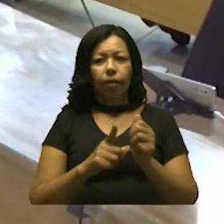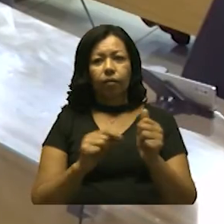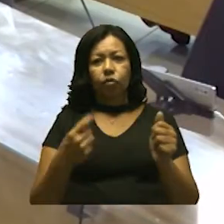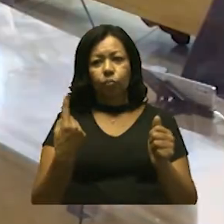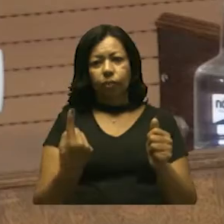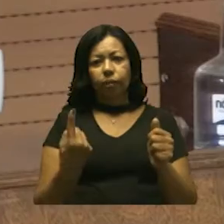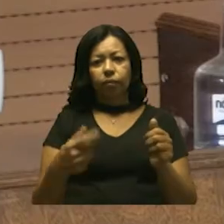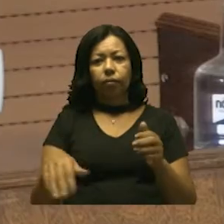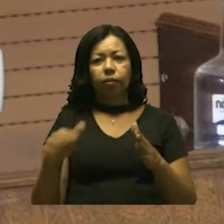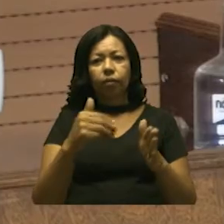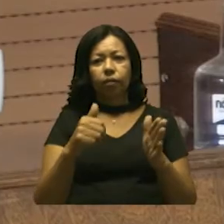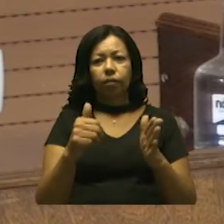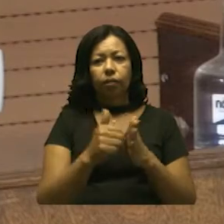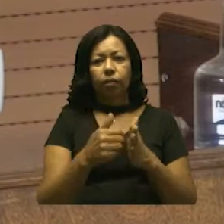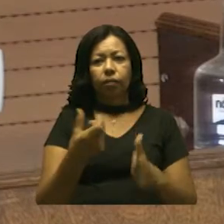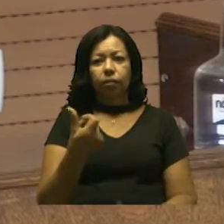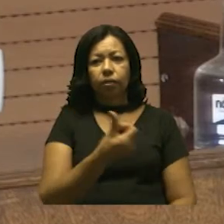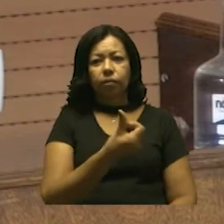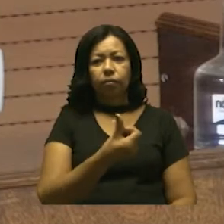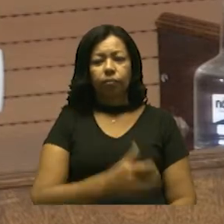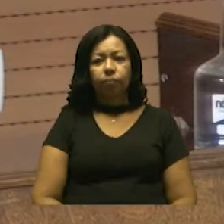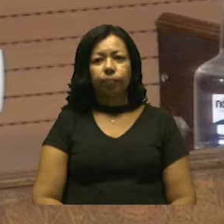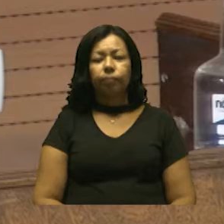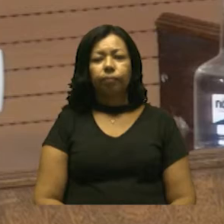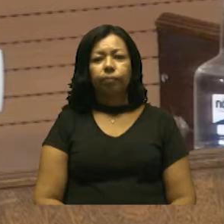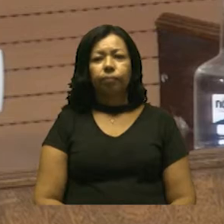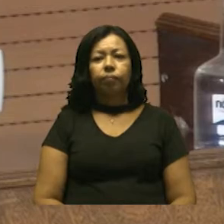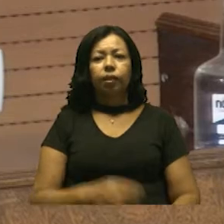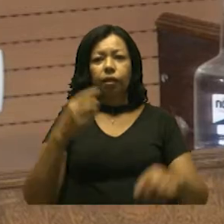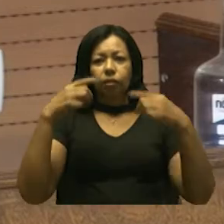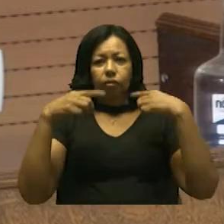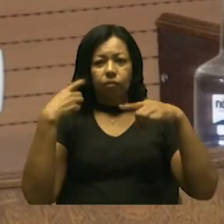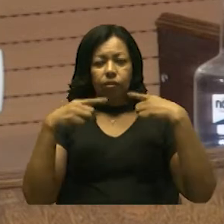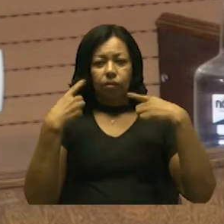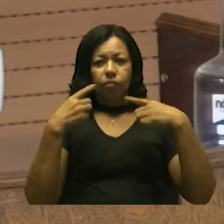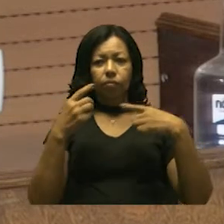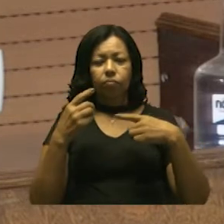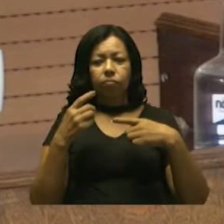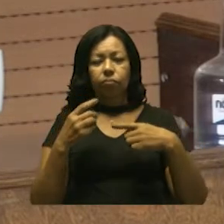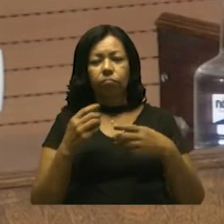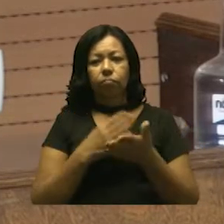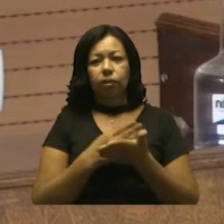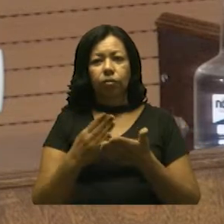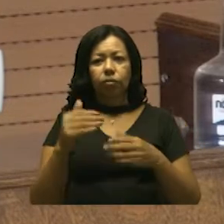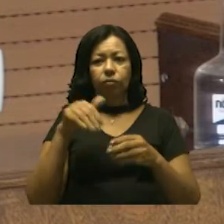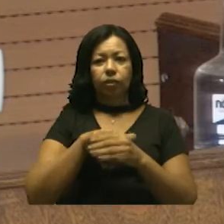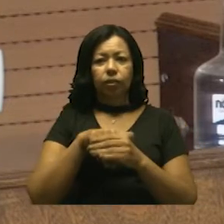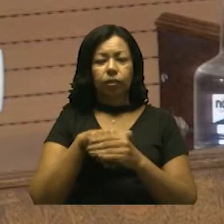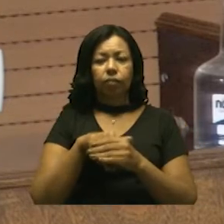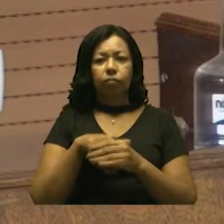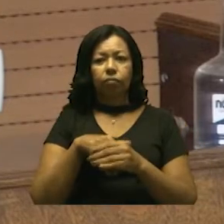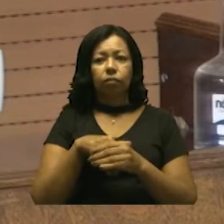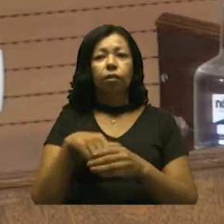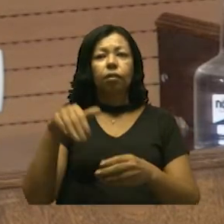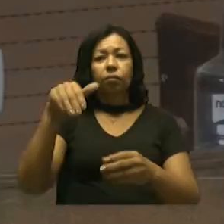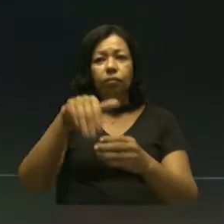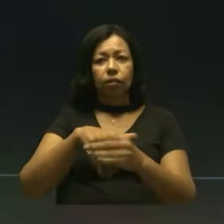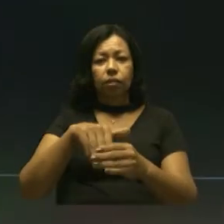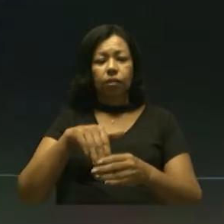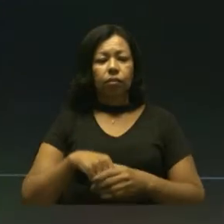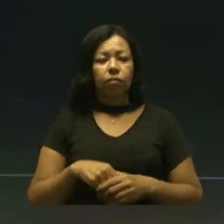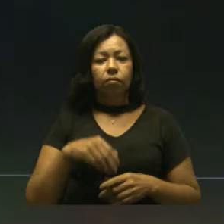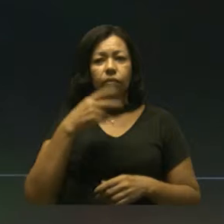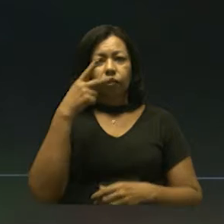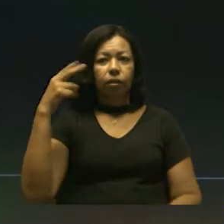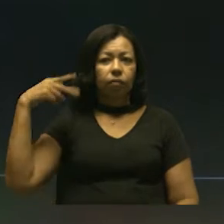Artigo 1º ao 6º. Em discussão, já está aberta a votação. Em votação, com a